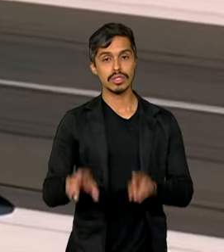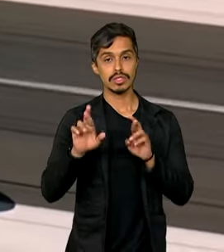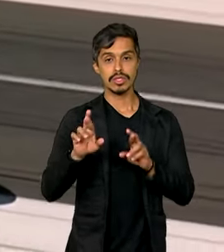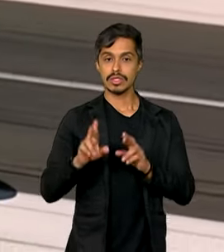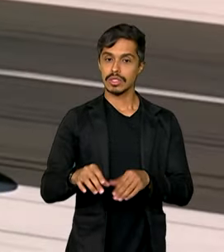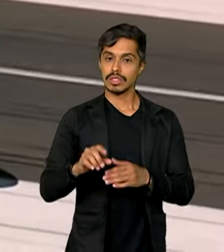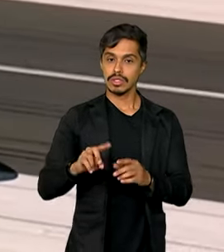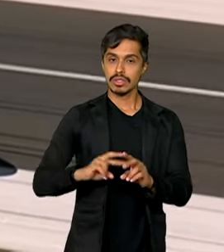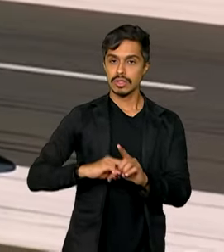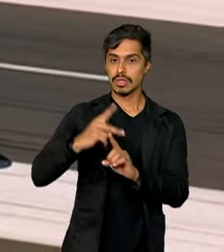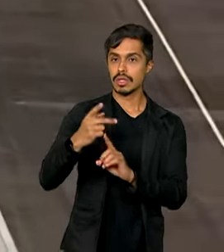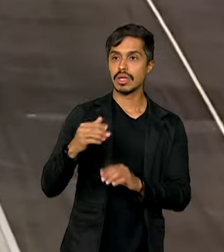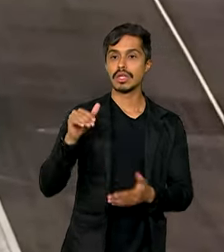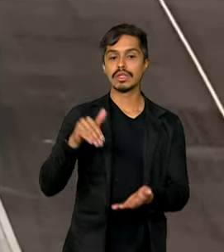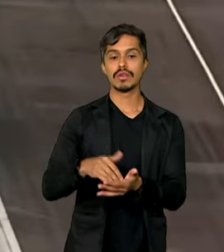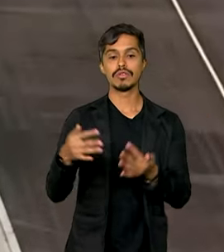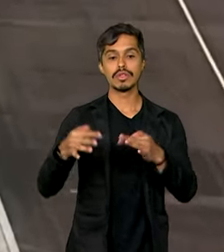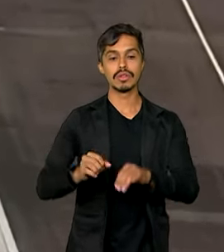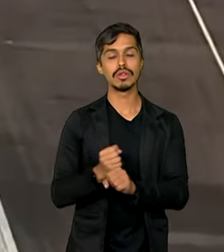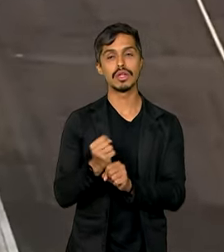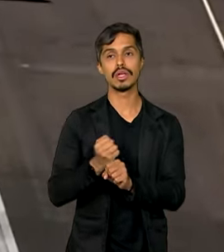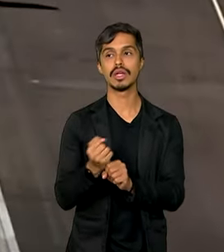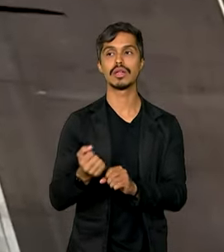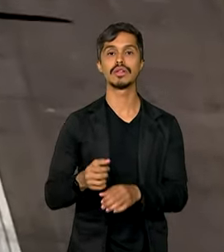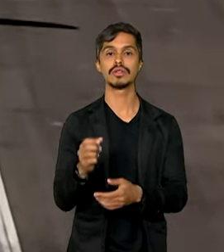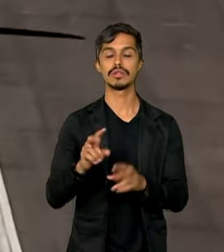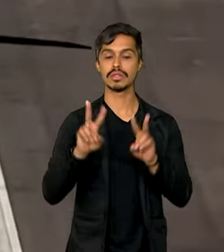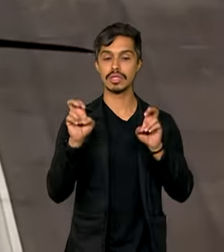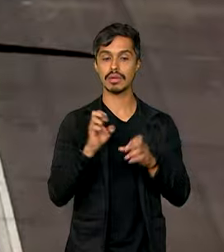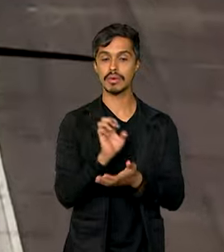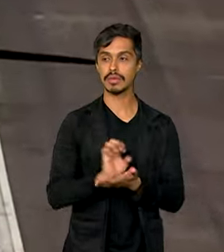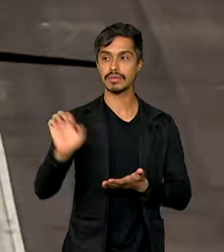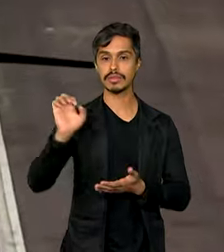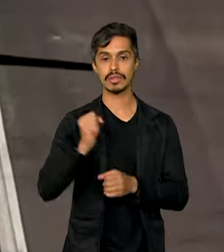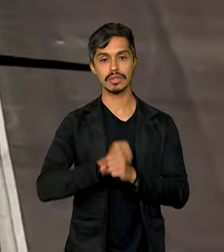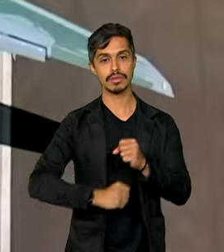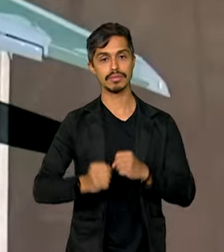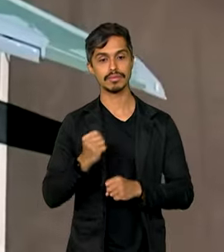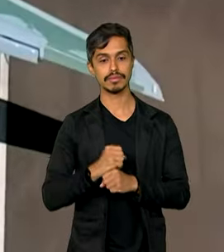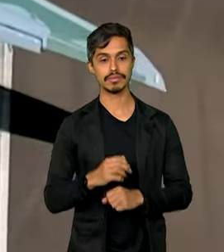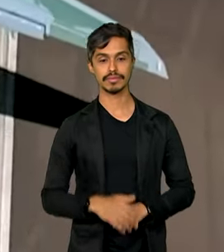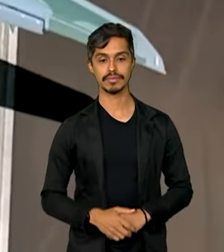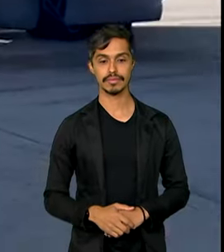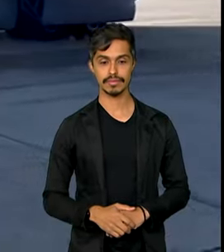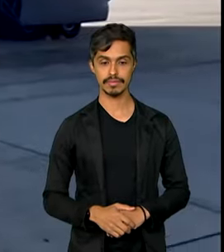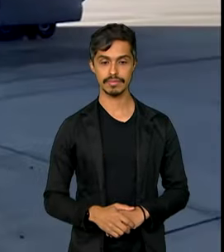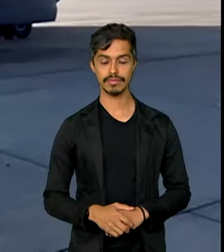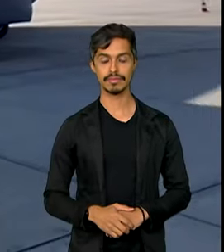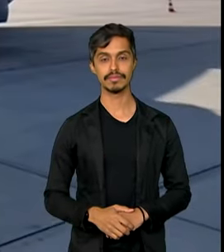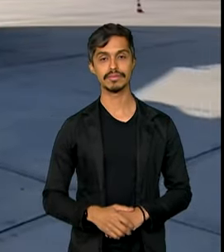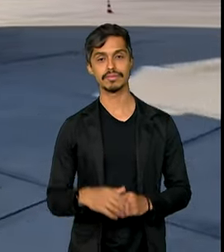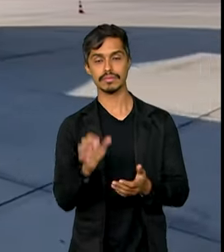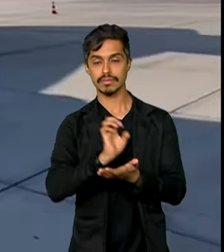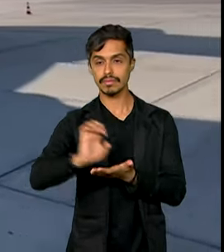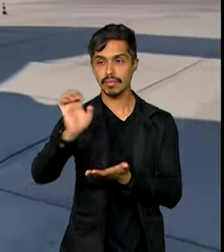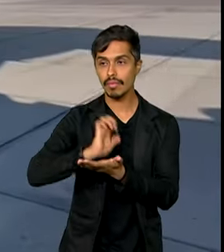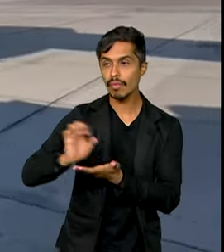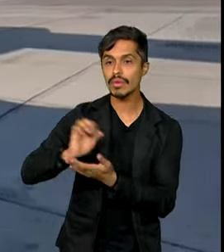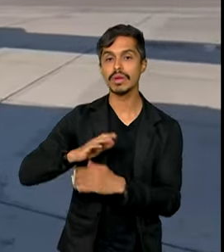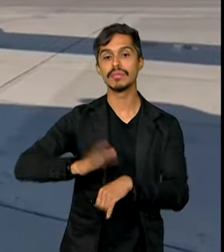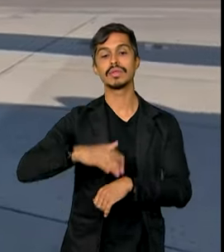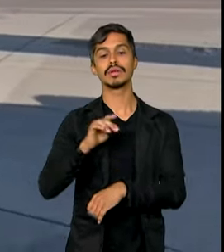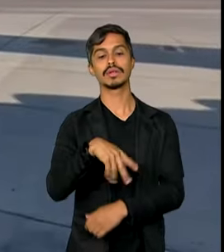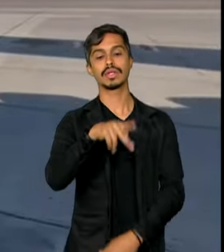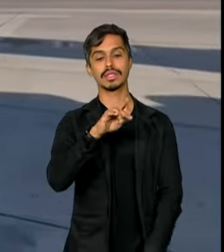final do ano, em relações às exportações do ano passado. Entre os itens mais exportados estão o